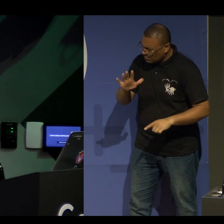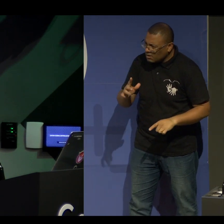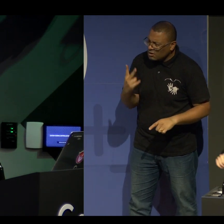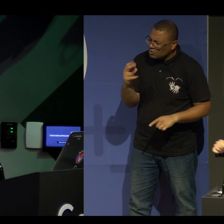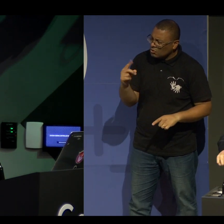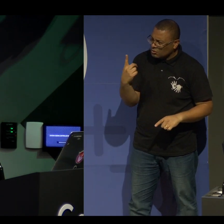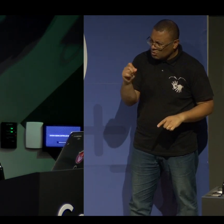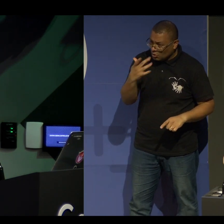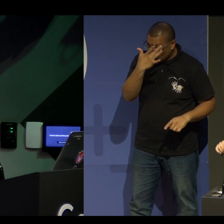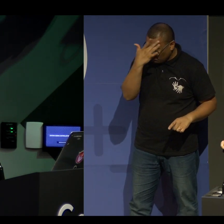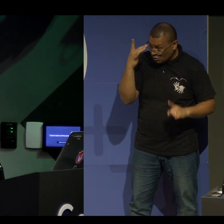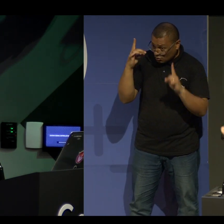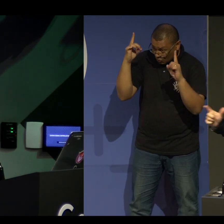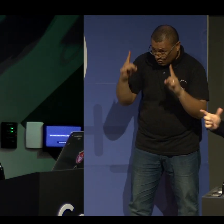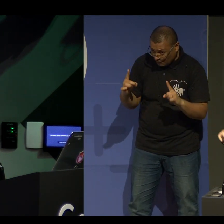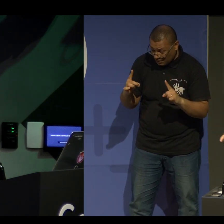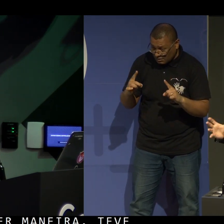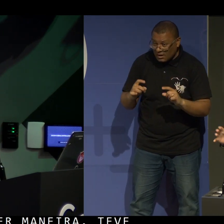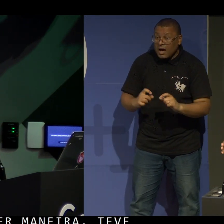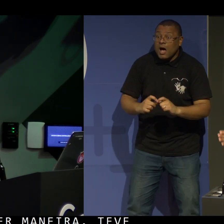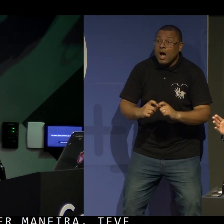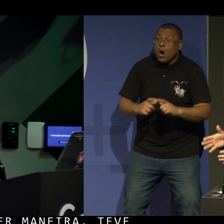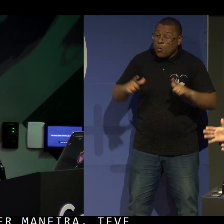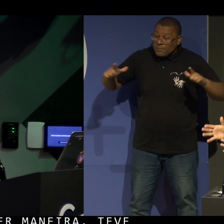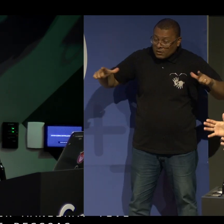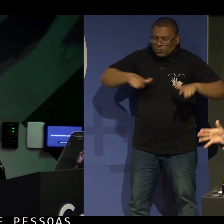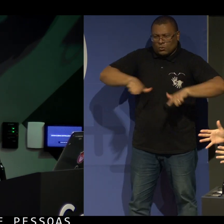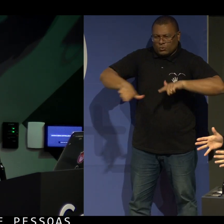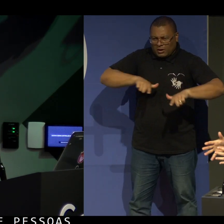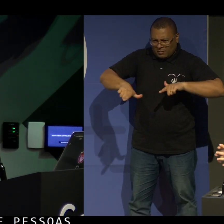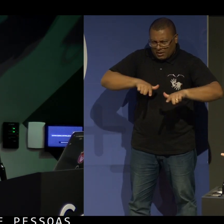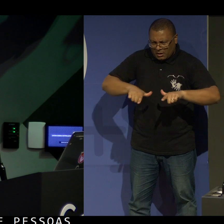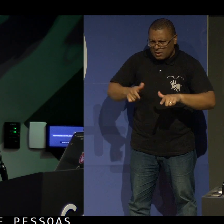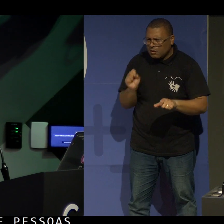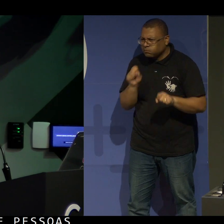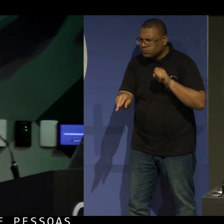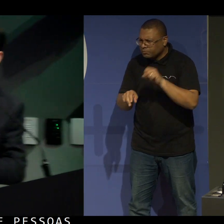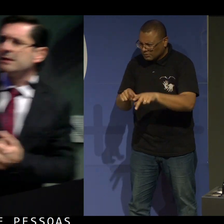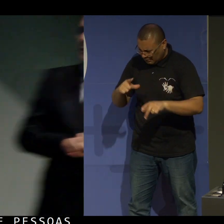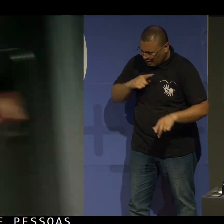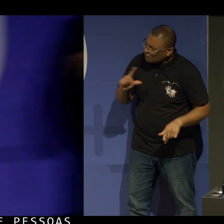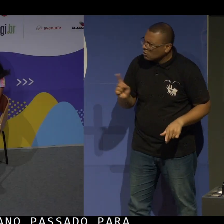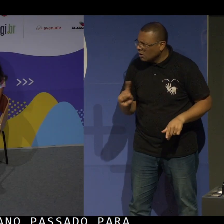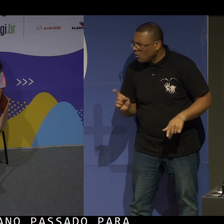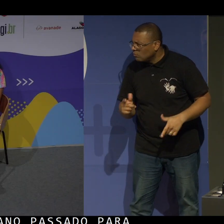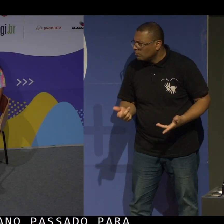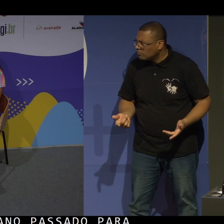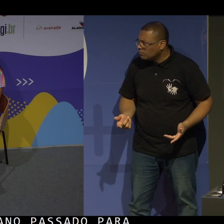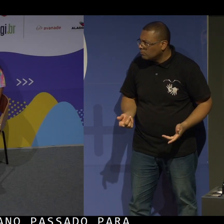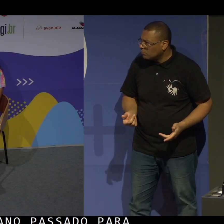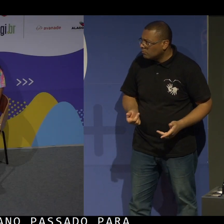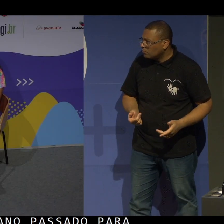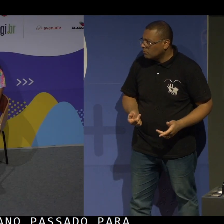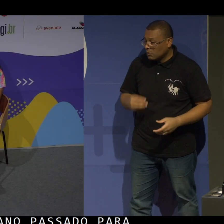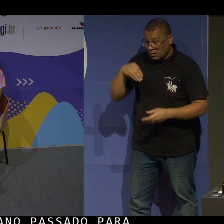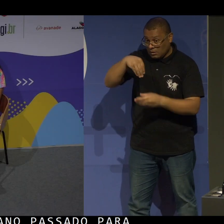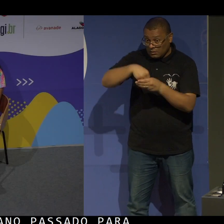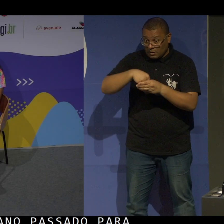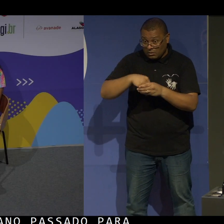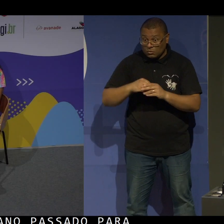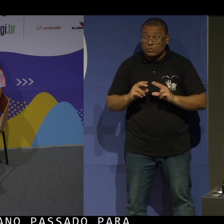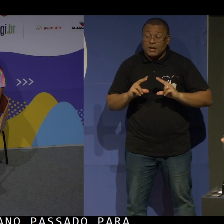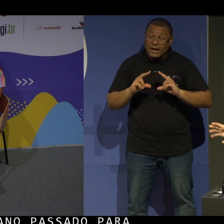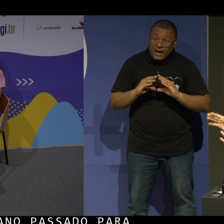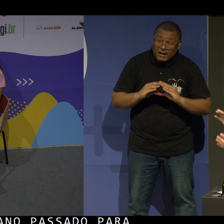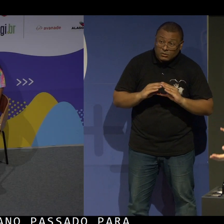ano passado para esse ano? Teve um acréscimo de colocações profissionais? Dentro da empresa?